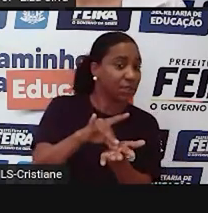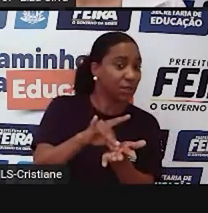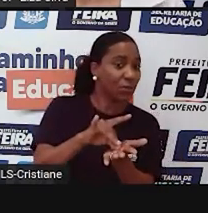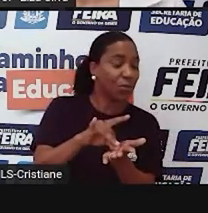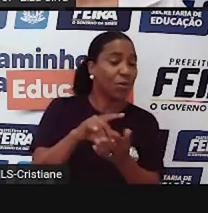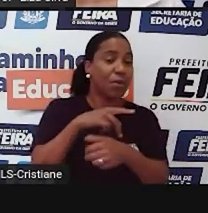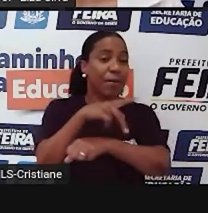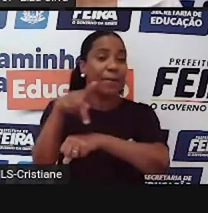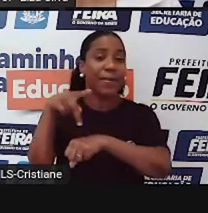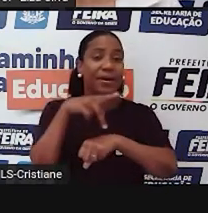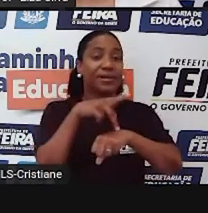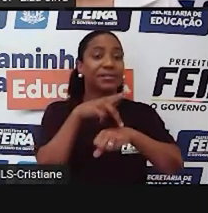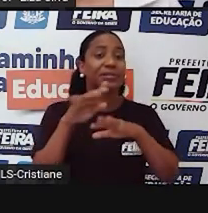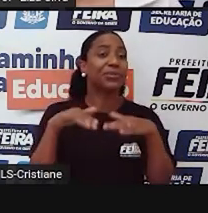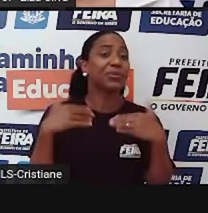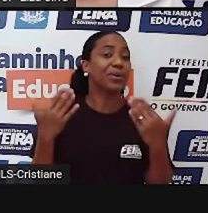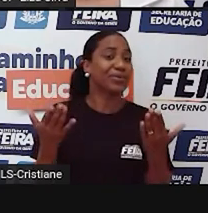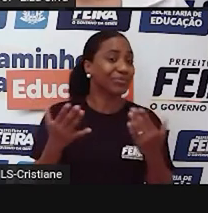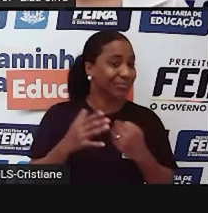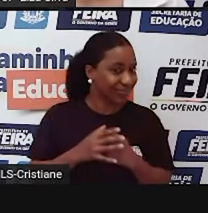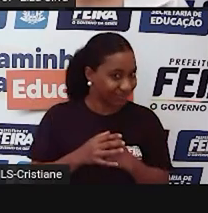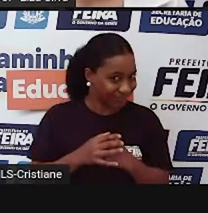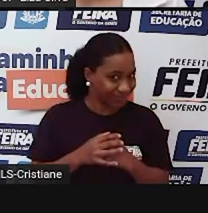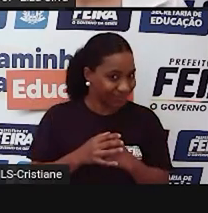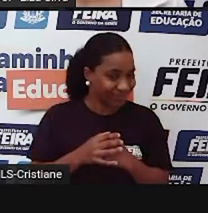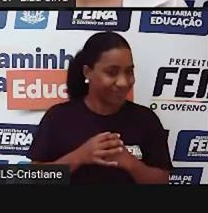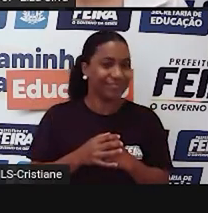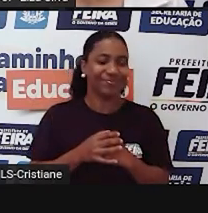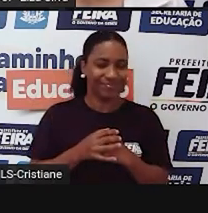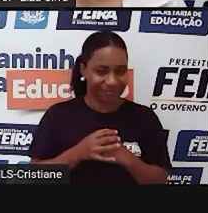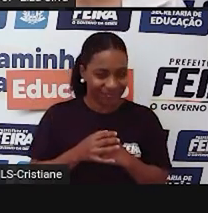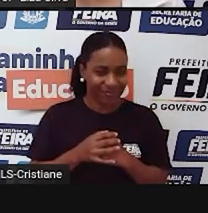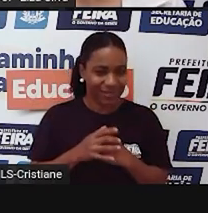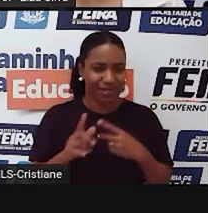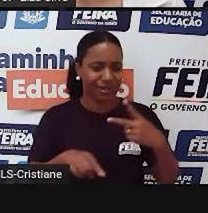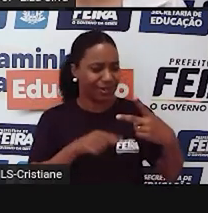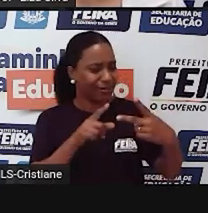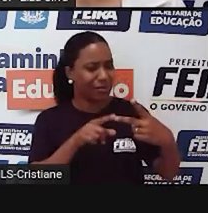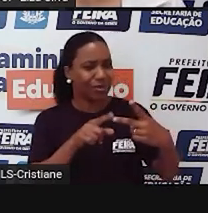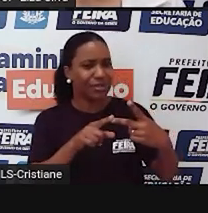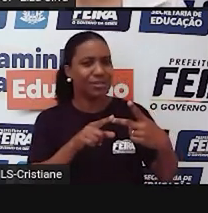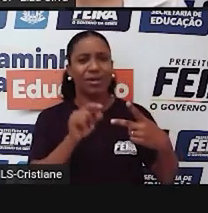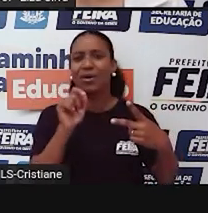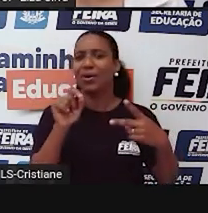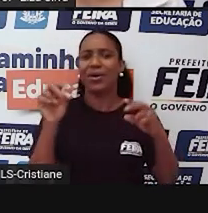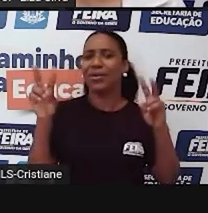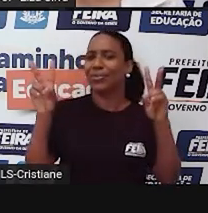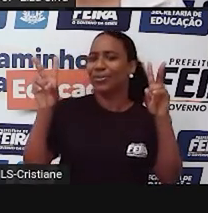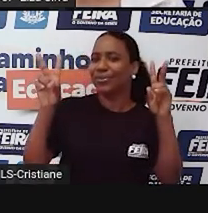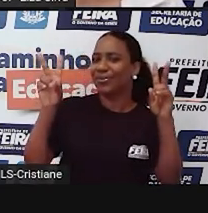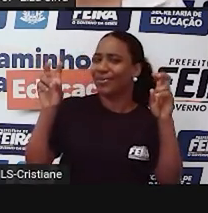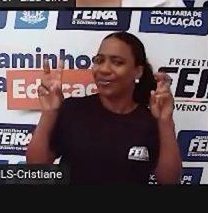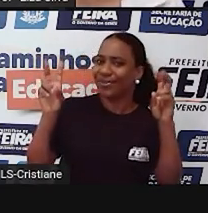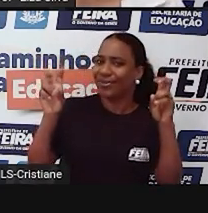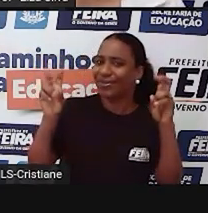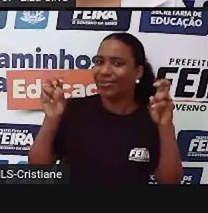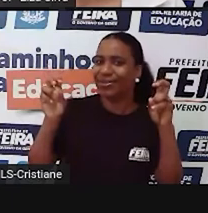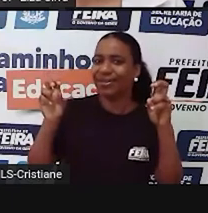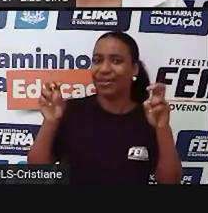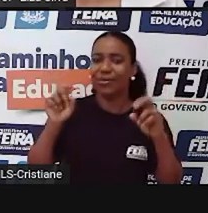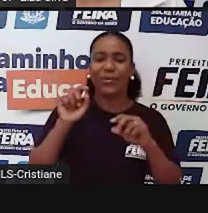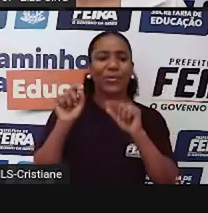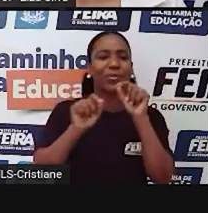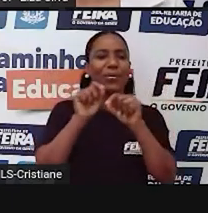O que é um provérbio? Vocês já ouviram falar nesse tipo de texto, nesse gênero textual, provérbio?